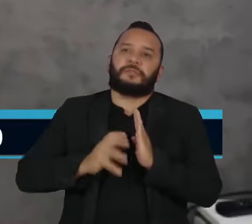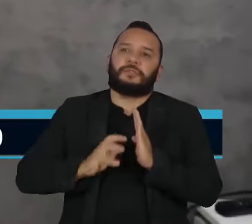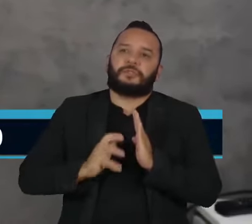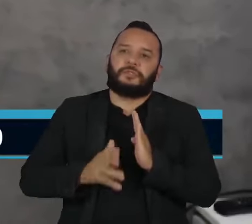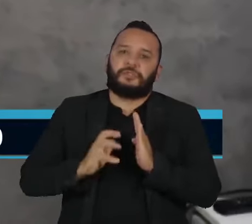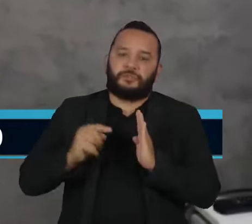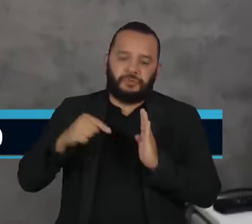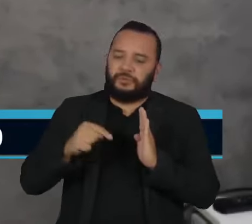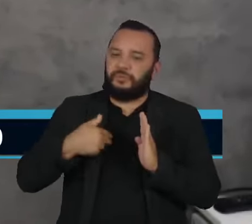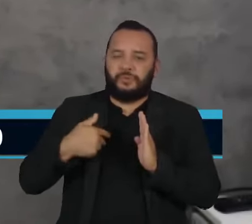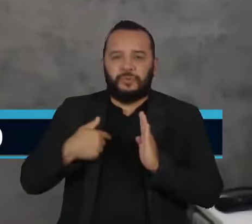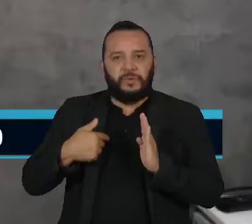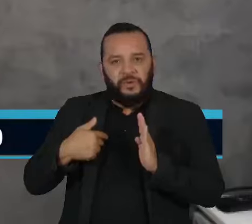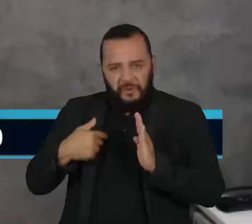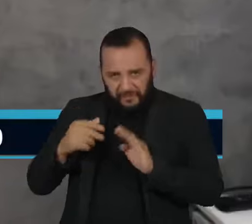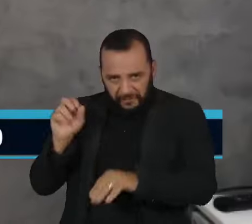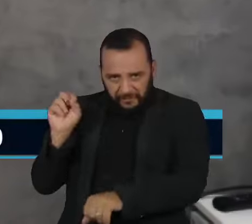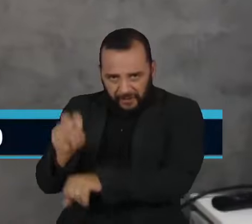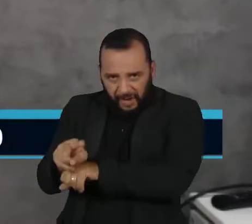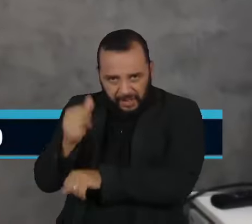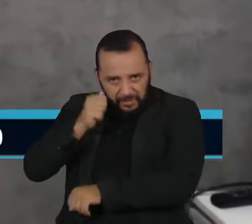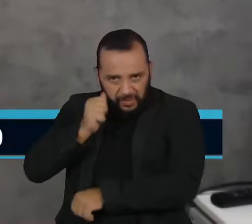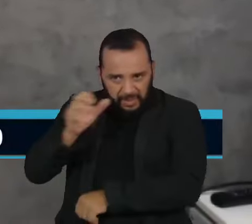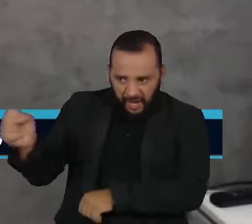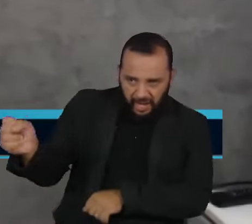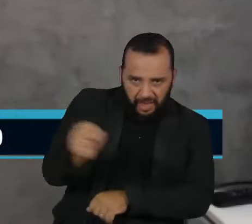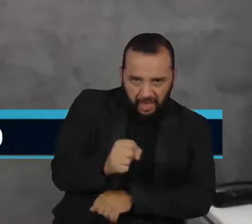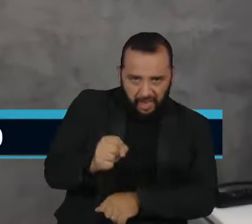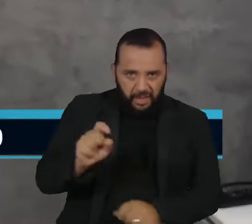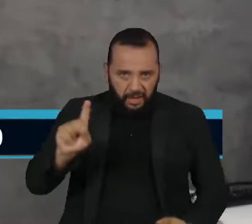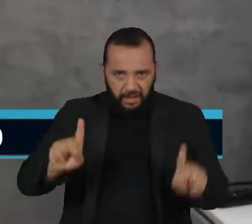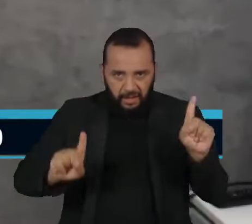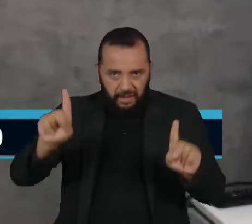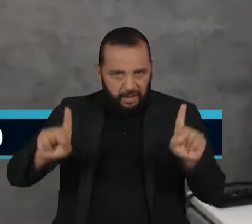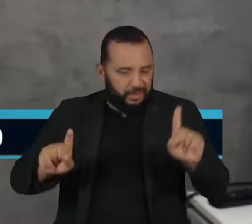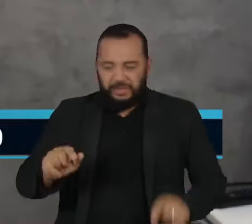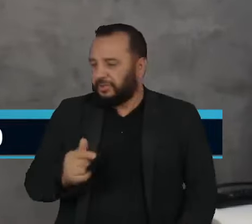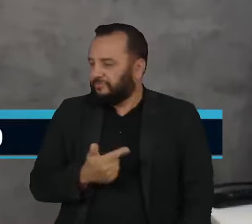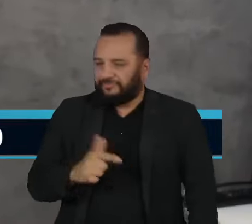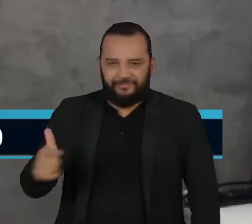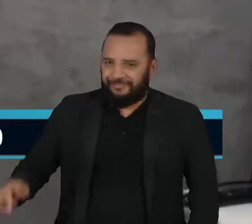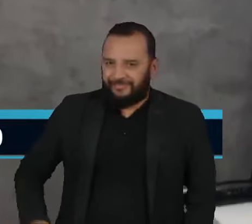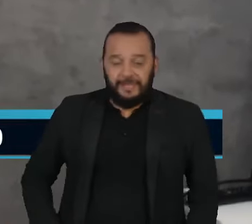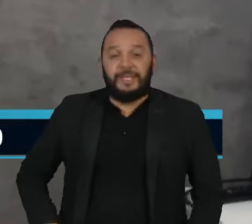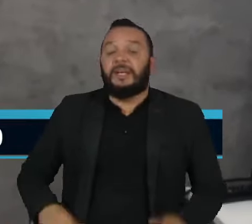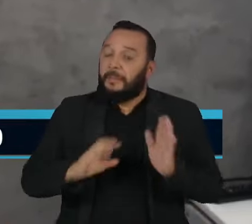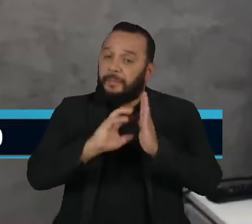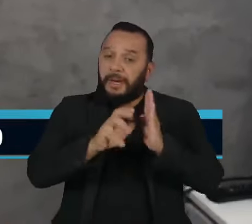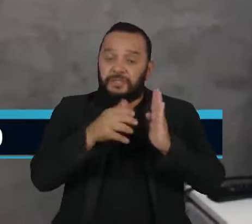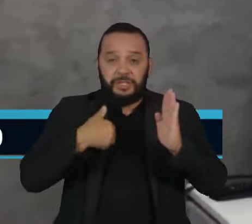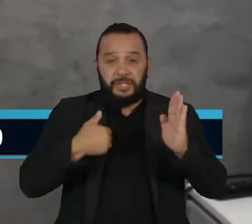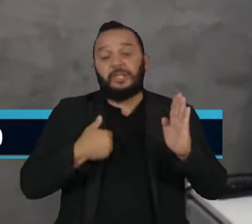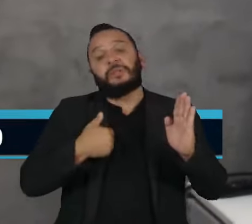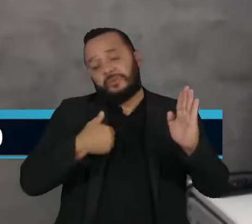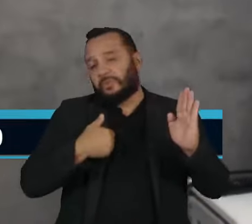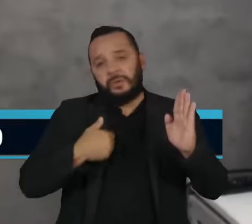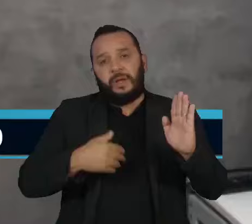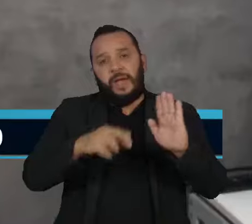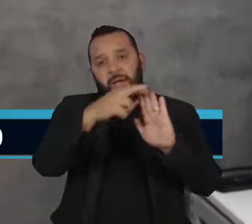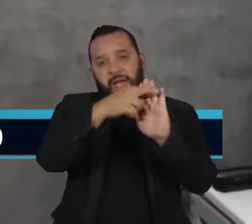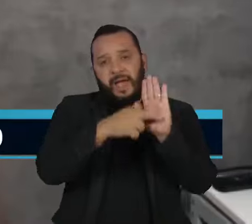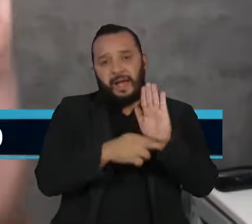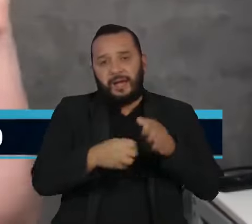não dão condições reais para que as mulheres disputem as eleições. Descumprem, inclusive, as ações afirmativas e